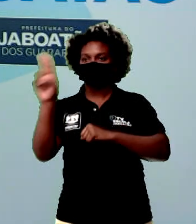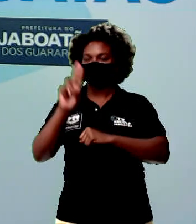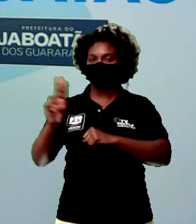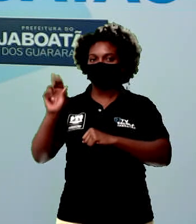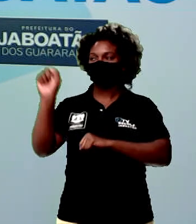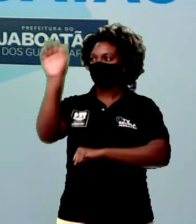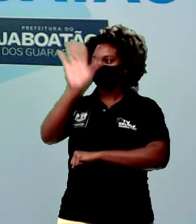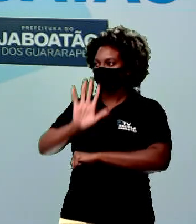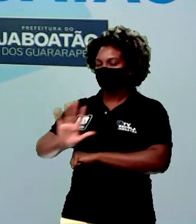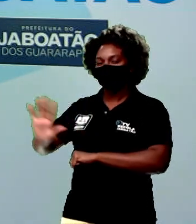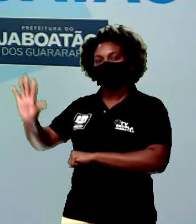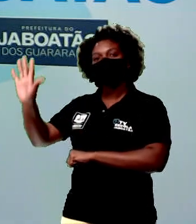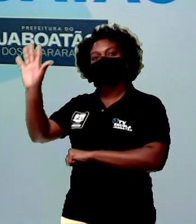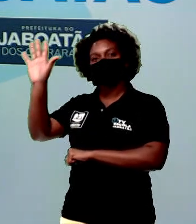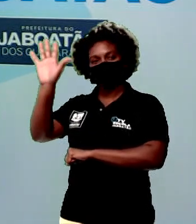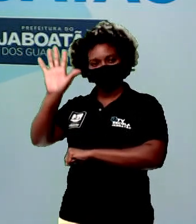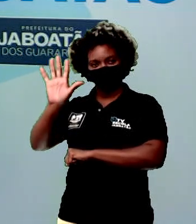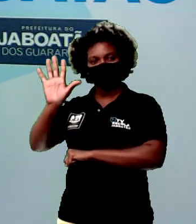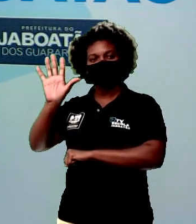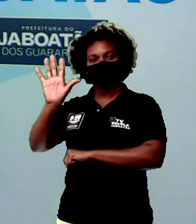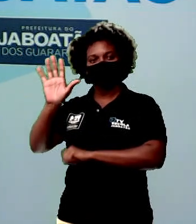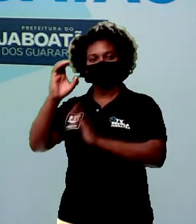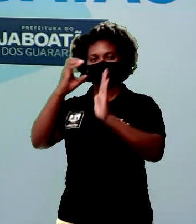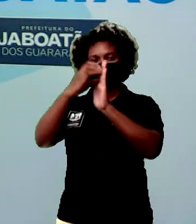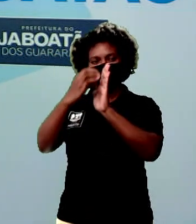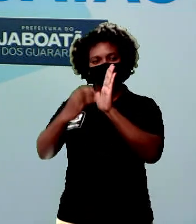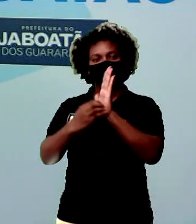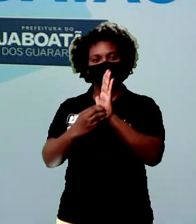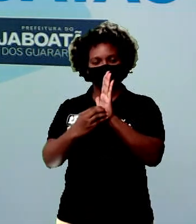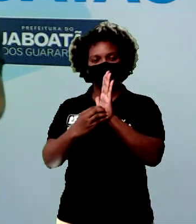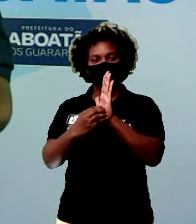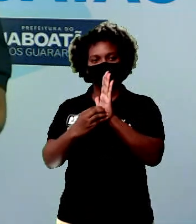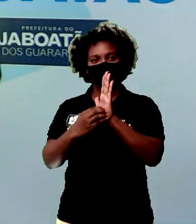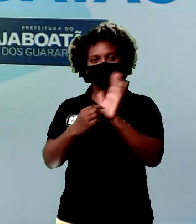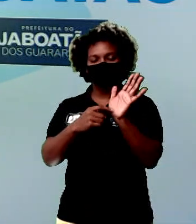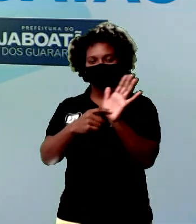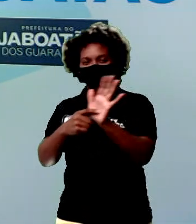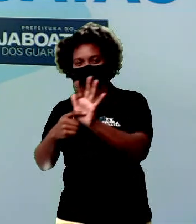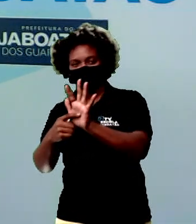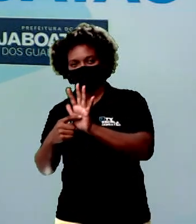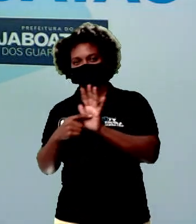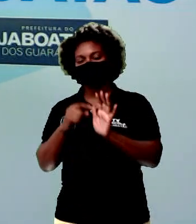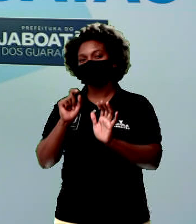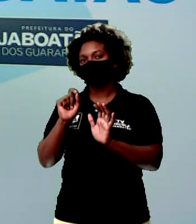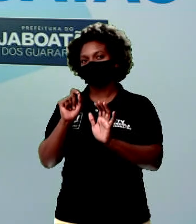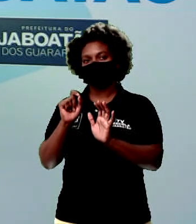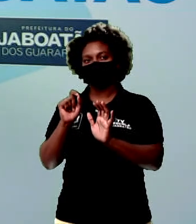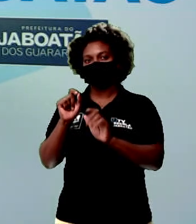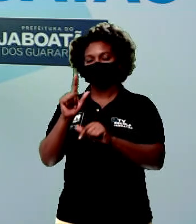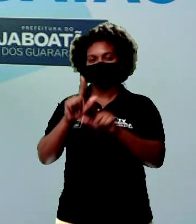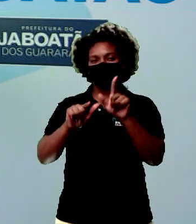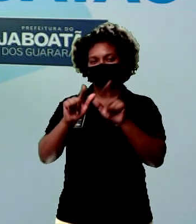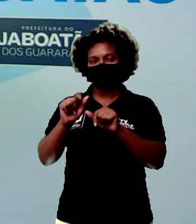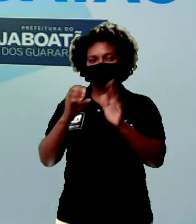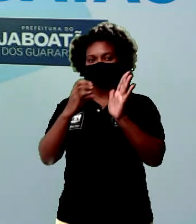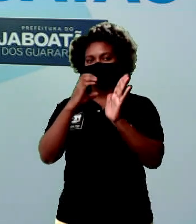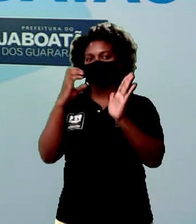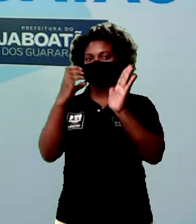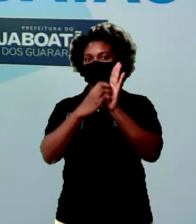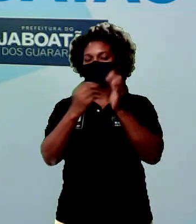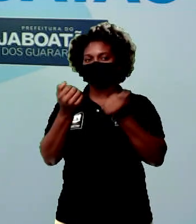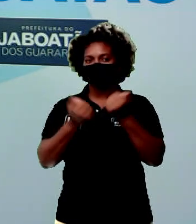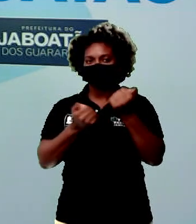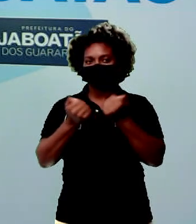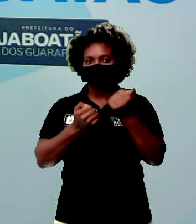imagens, símbolos. Aqui eu trouxe para vocês alguns símbolos de trânsito,